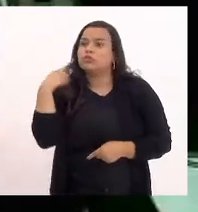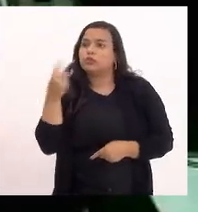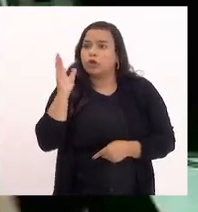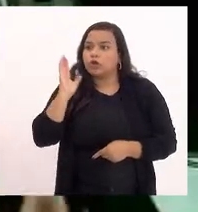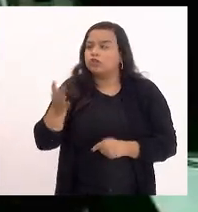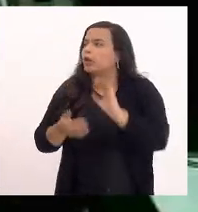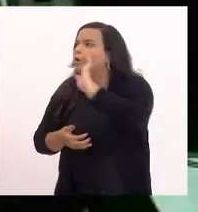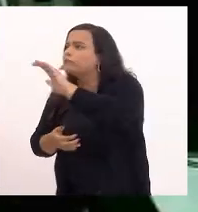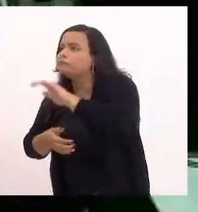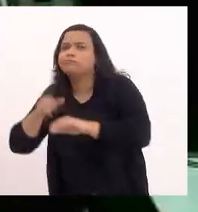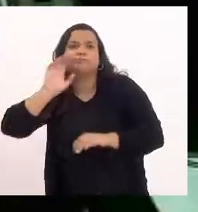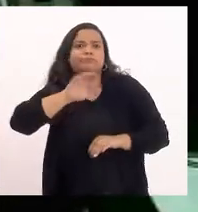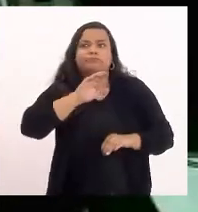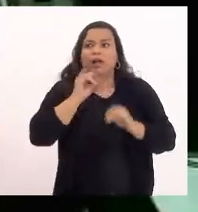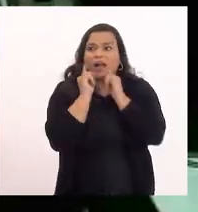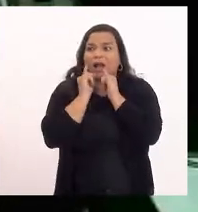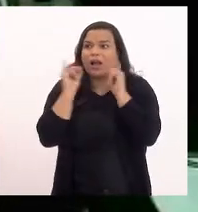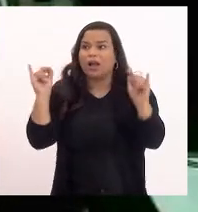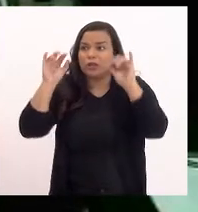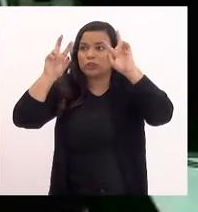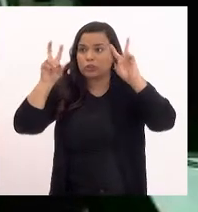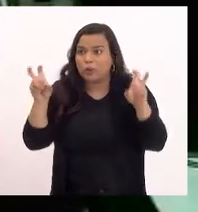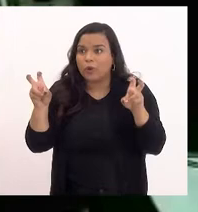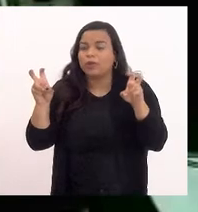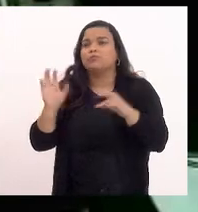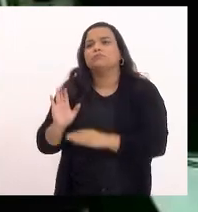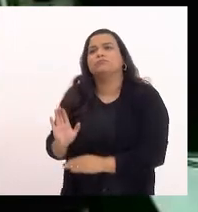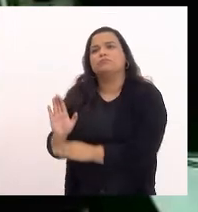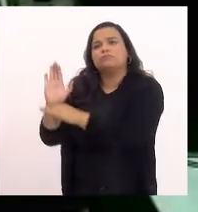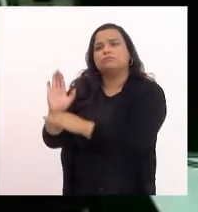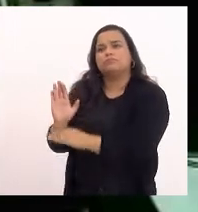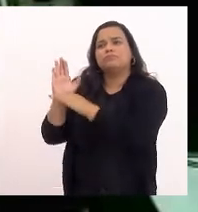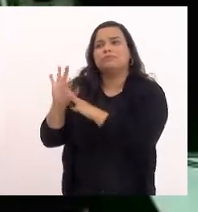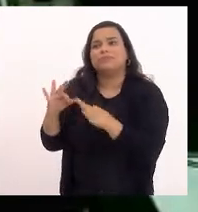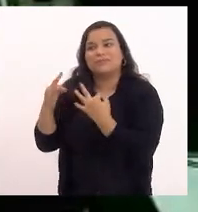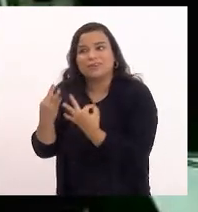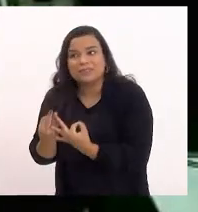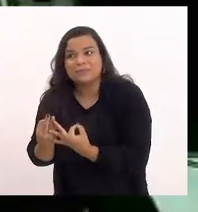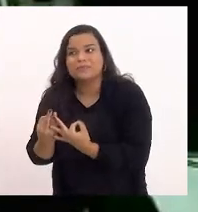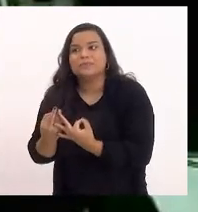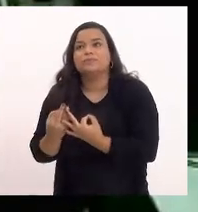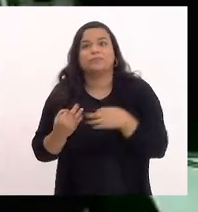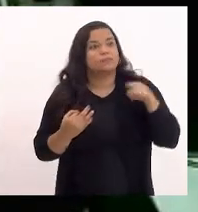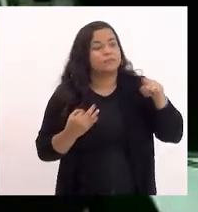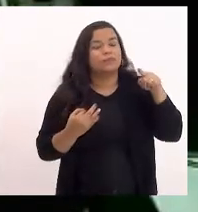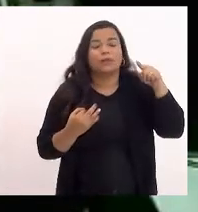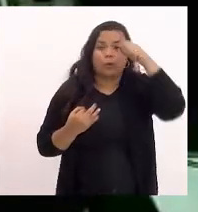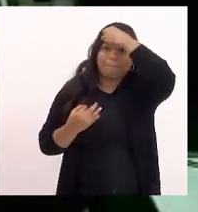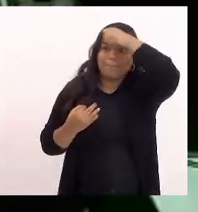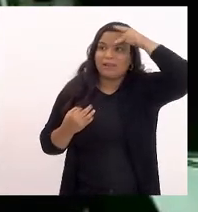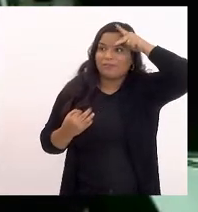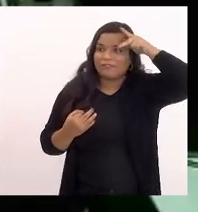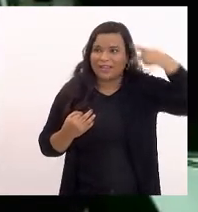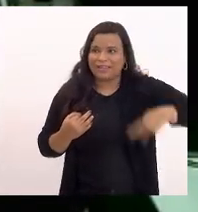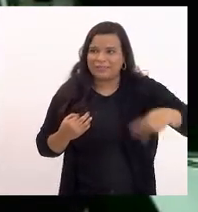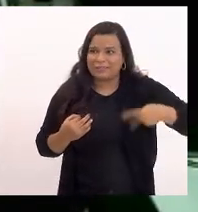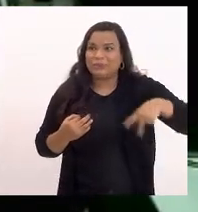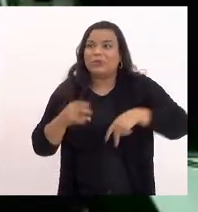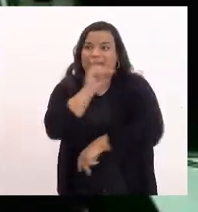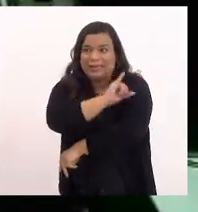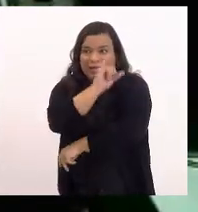a sustentabilidade dessa família o prefeito do Rio de Janeiro tinha oferecido o próprio quiosque onde a